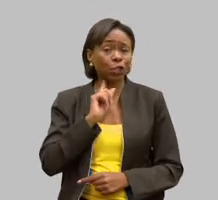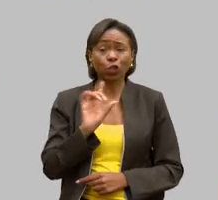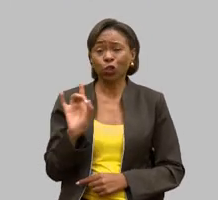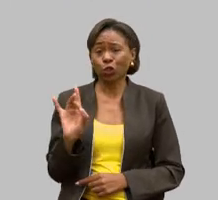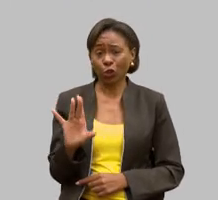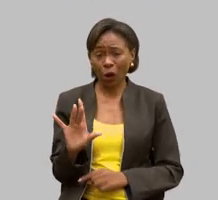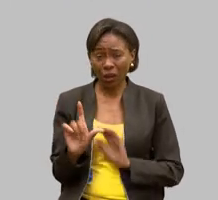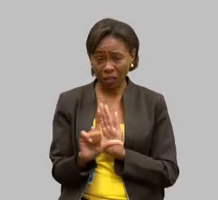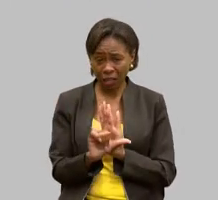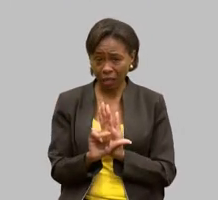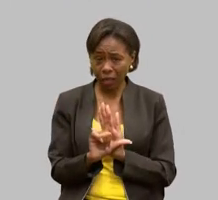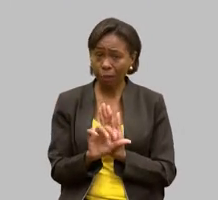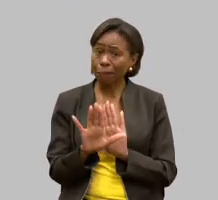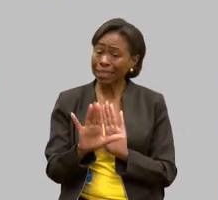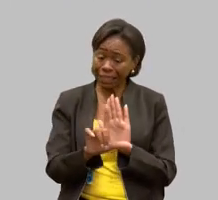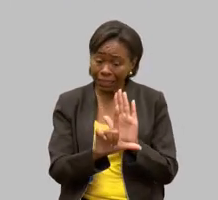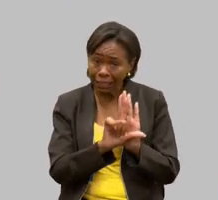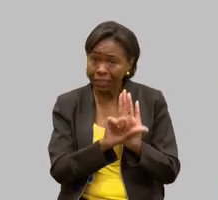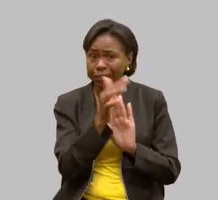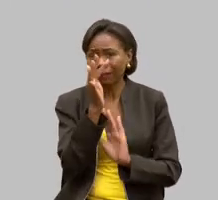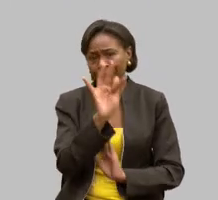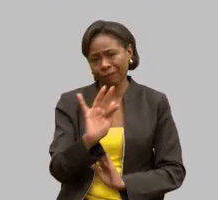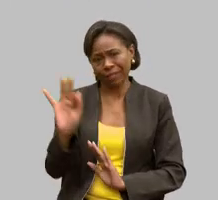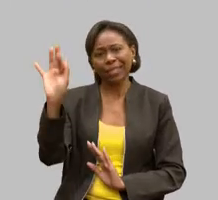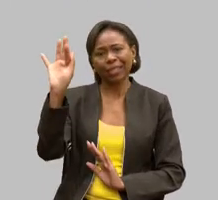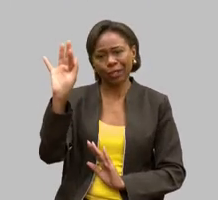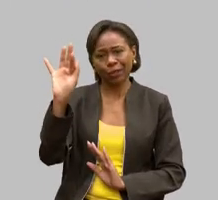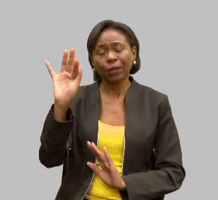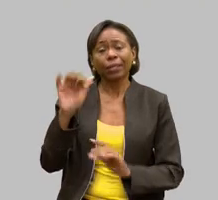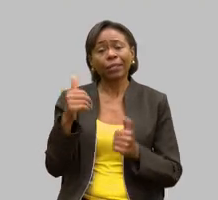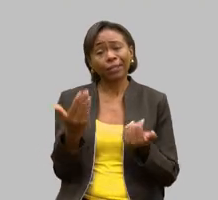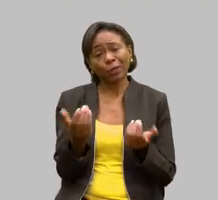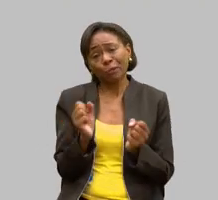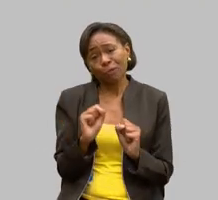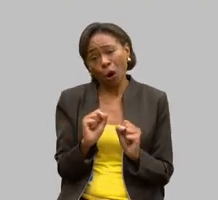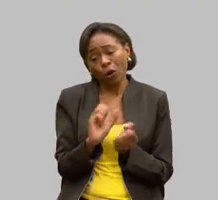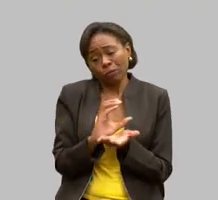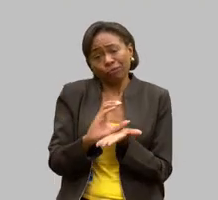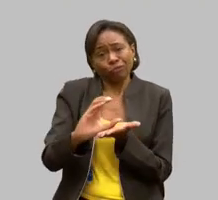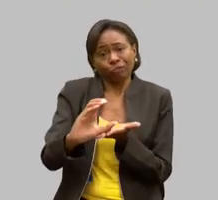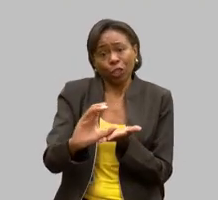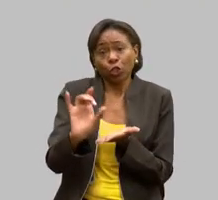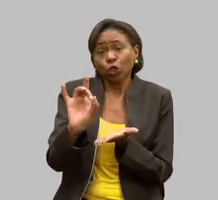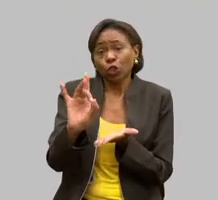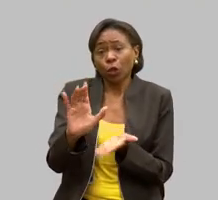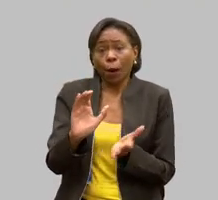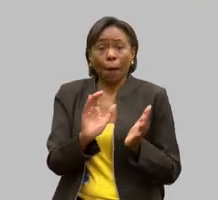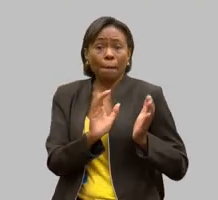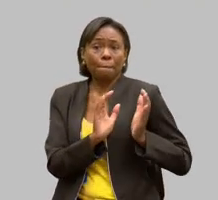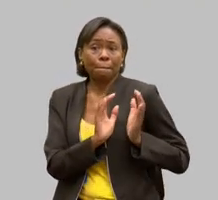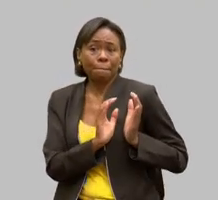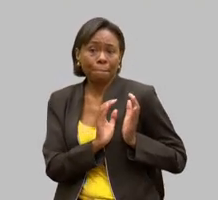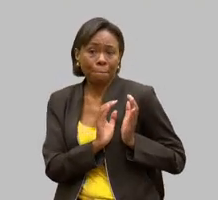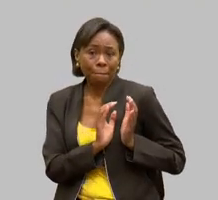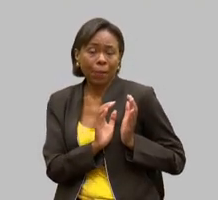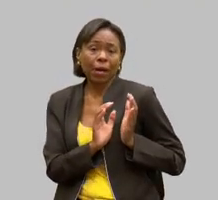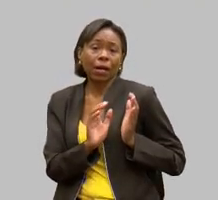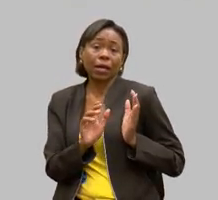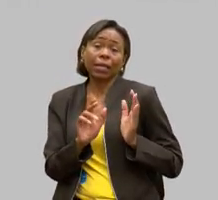Então, só podemos mandar emendas para a Paz, que tivesse o Quinesse e atendessem SUS.